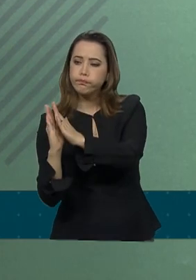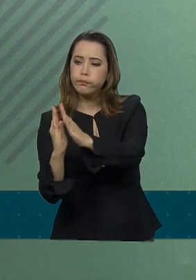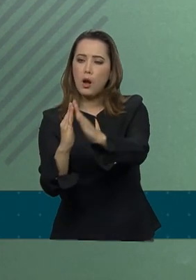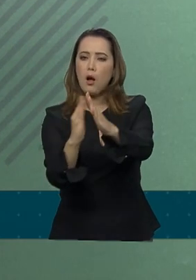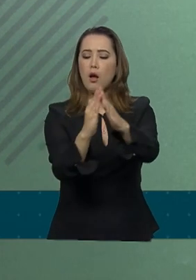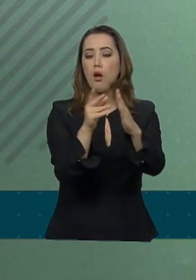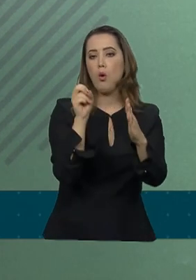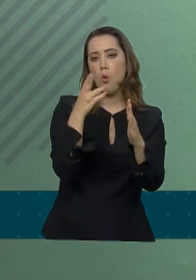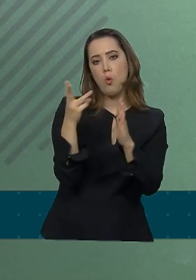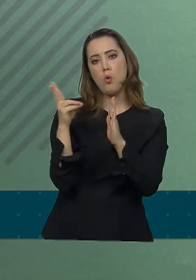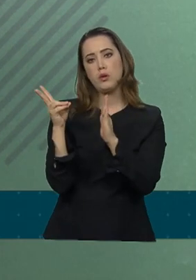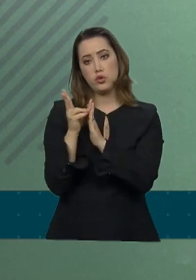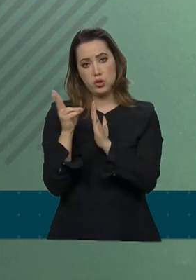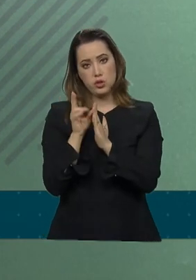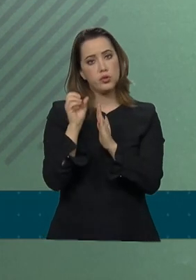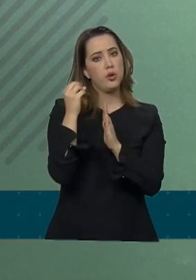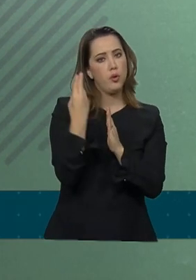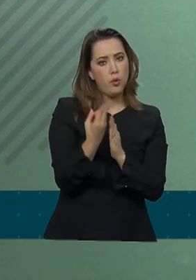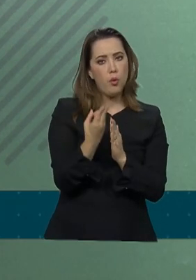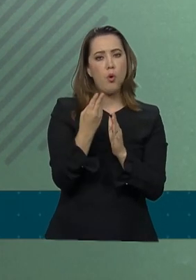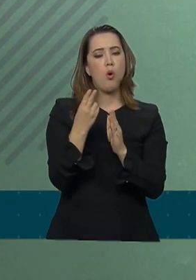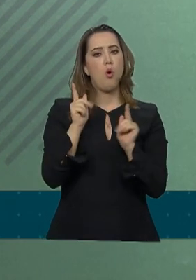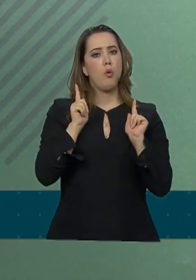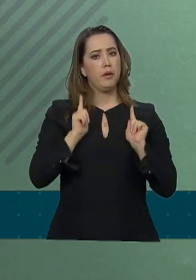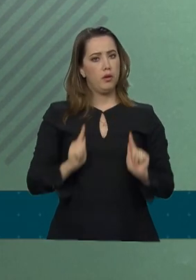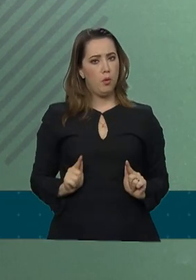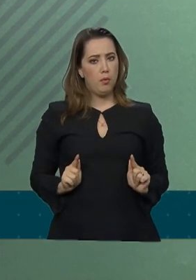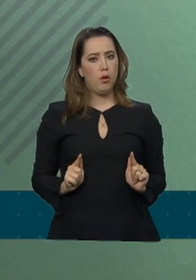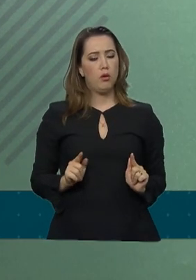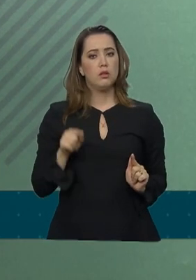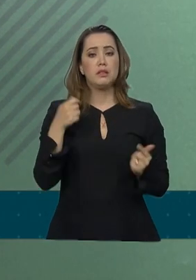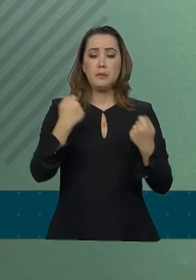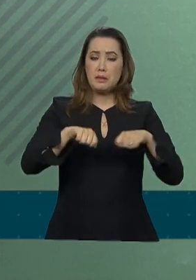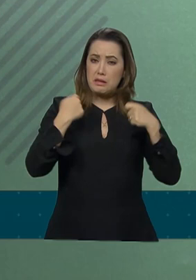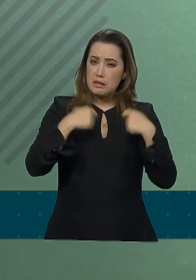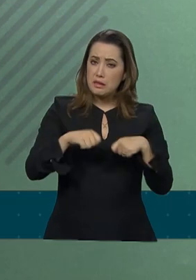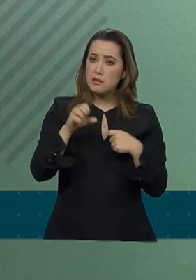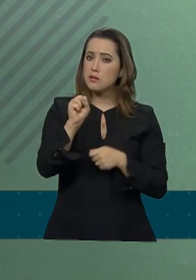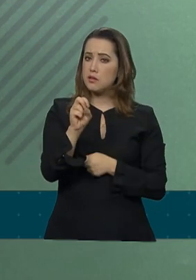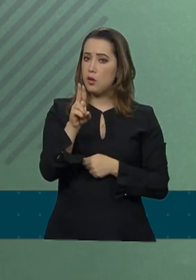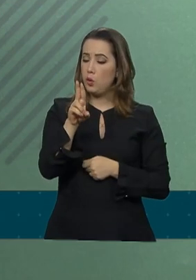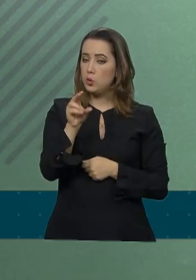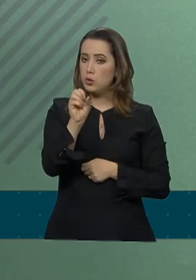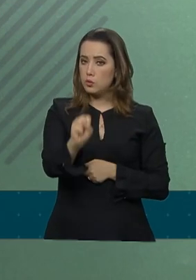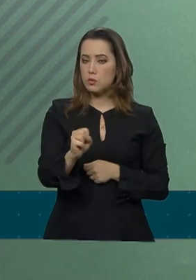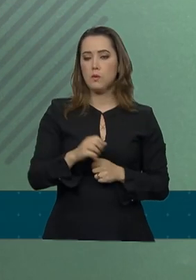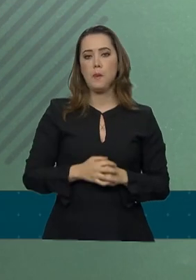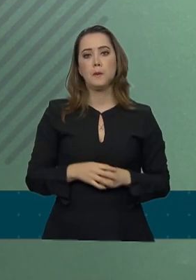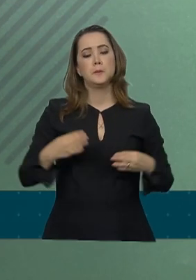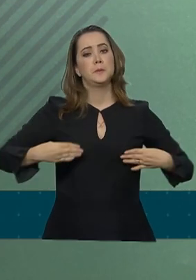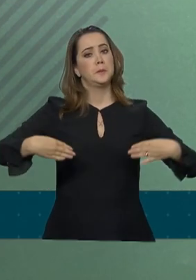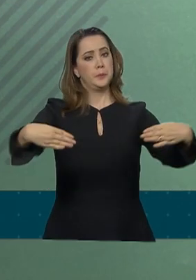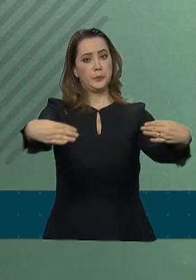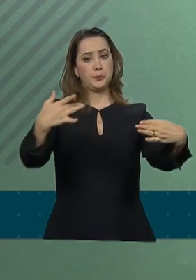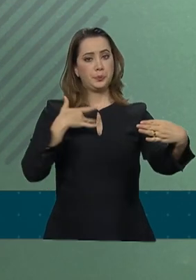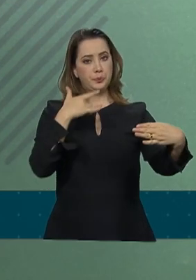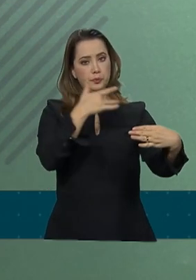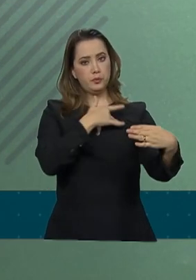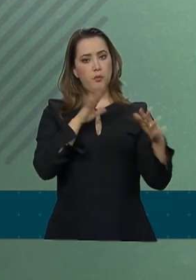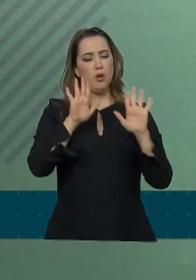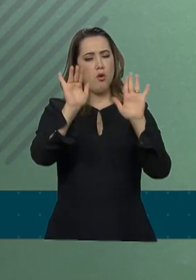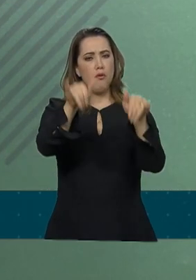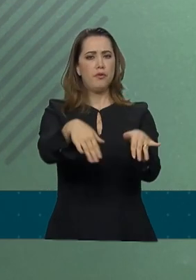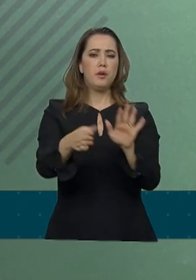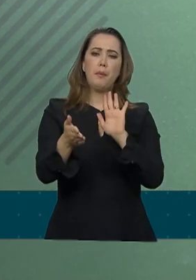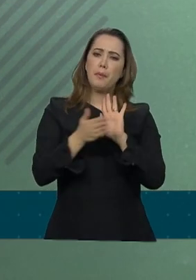e que dependem do atendimento do Sistema Único de Saúde SUS. O Ministério da Saúde está finalizando proposta de